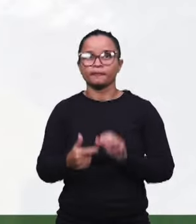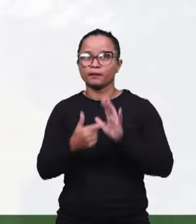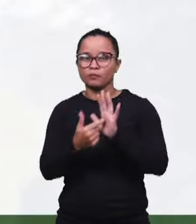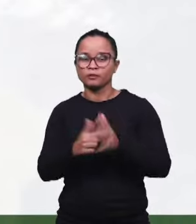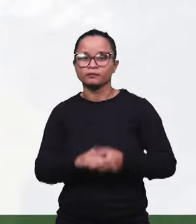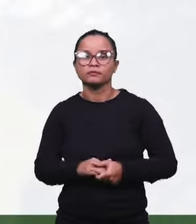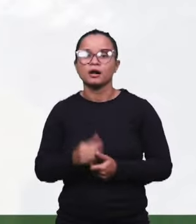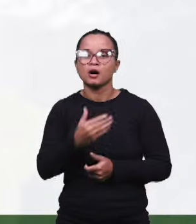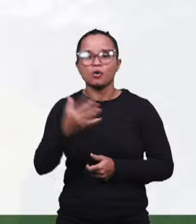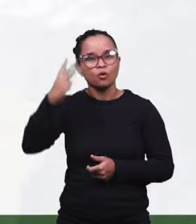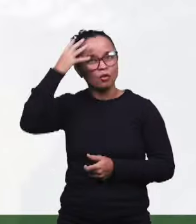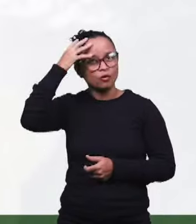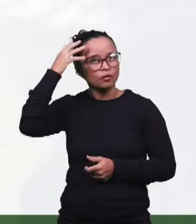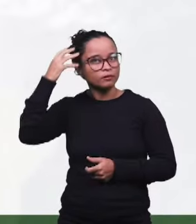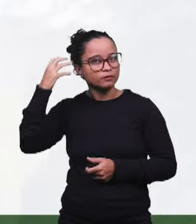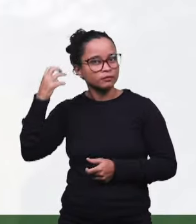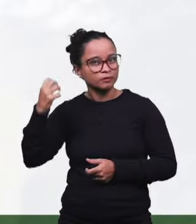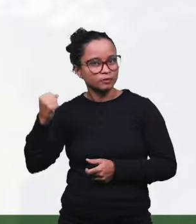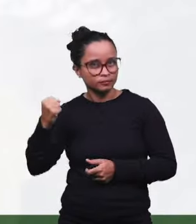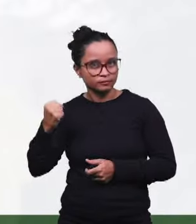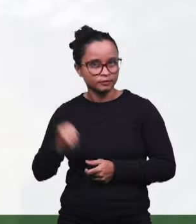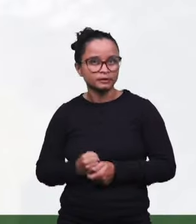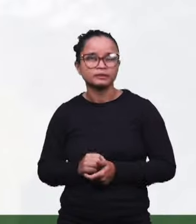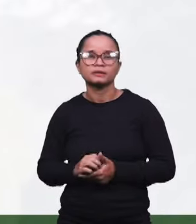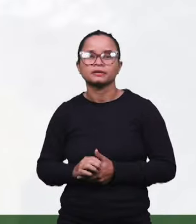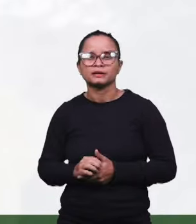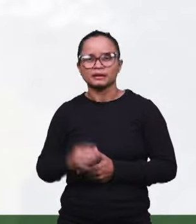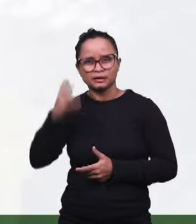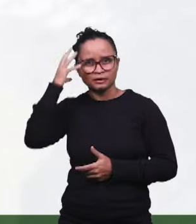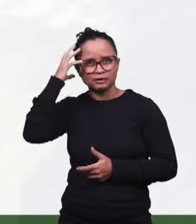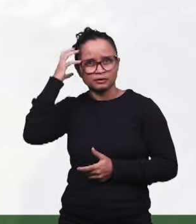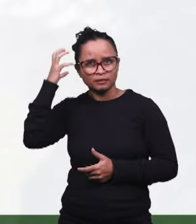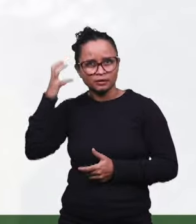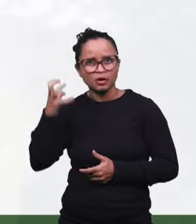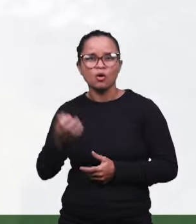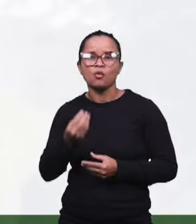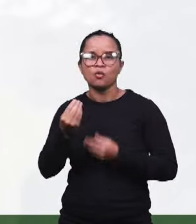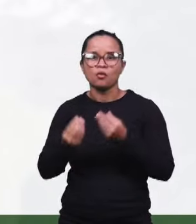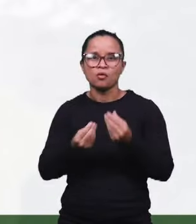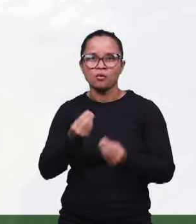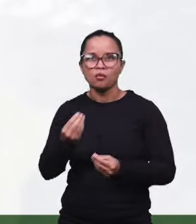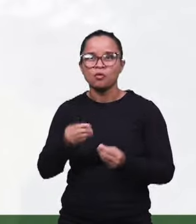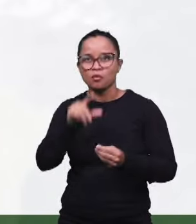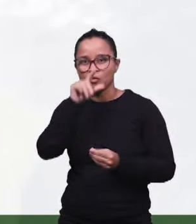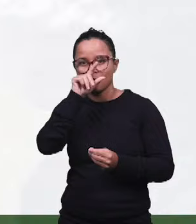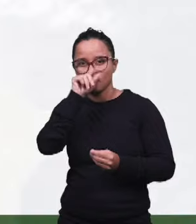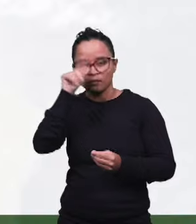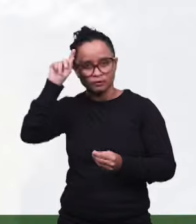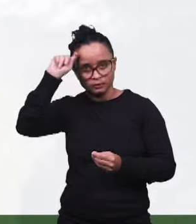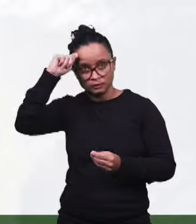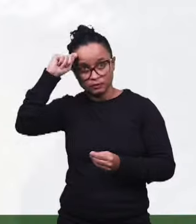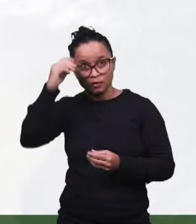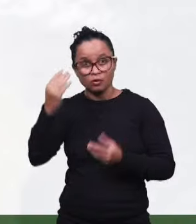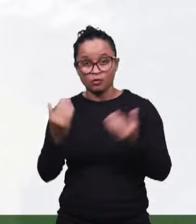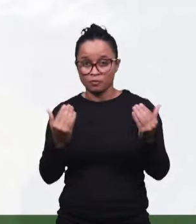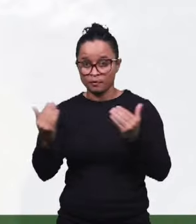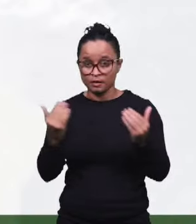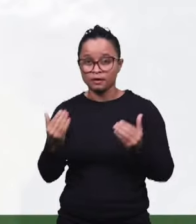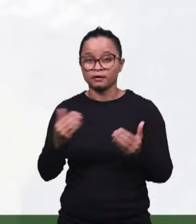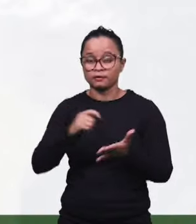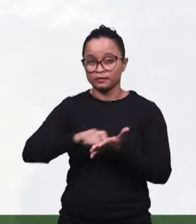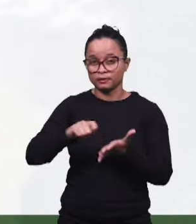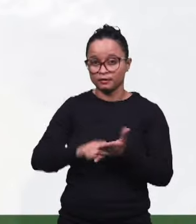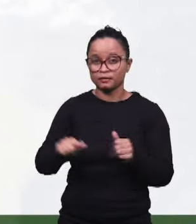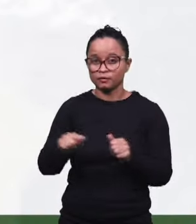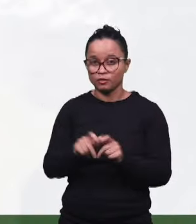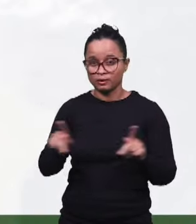na expressão, os seus cabelos são crespos, pretos como corvo. Compare com o que está escrito em Apocalipse, capítulo